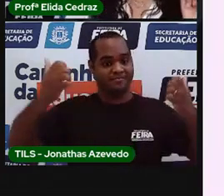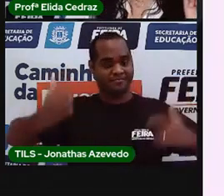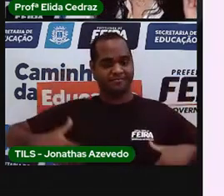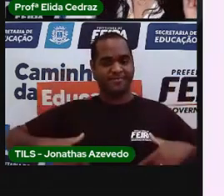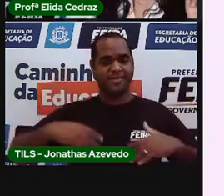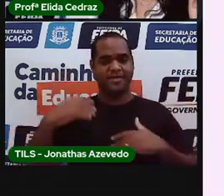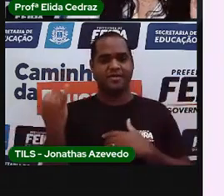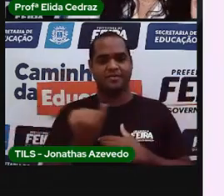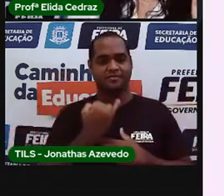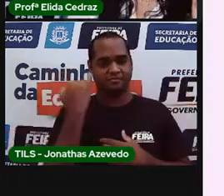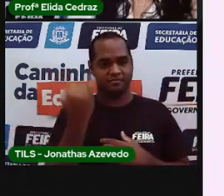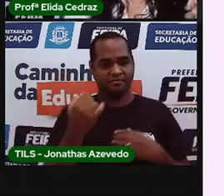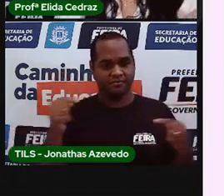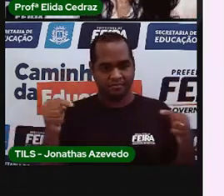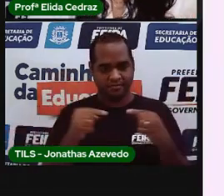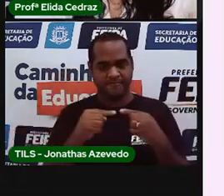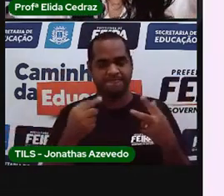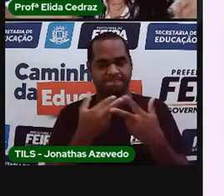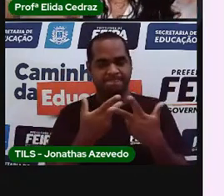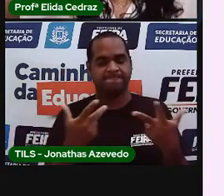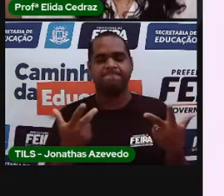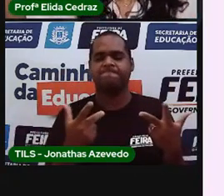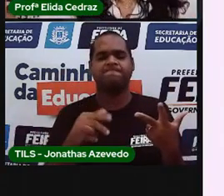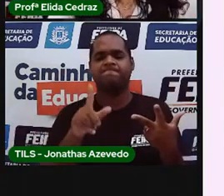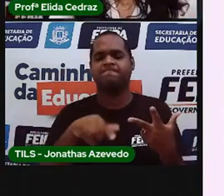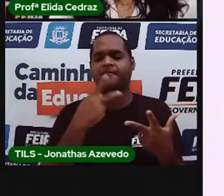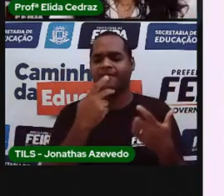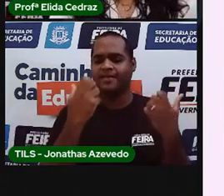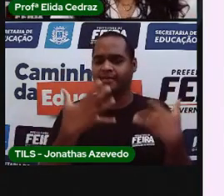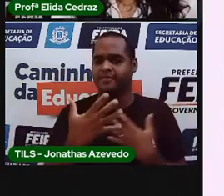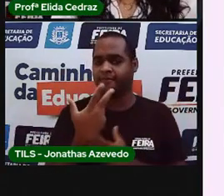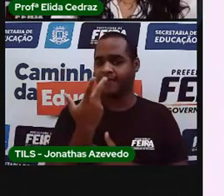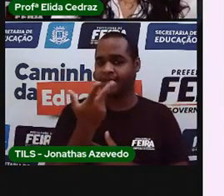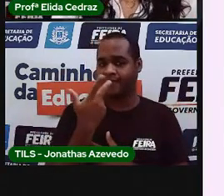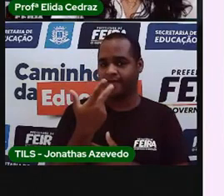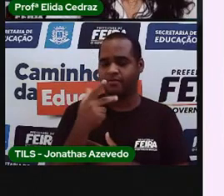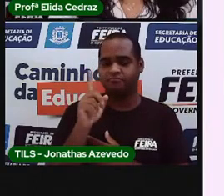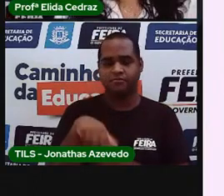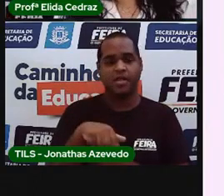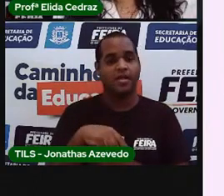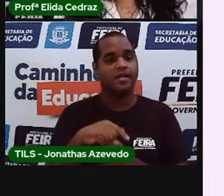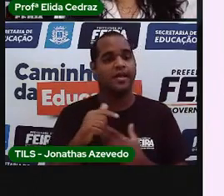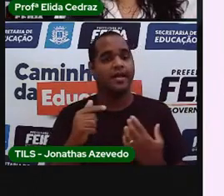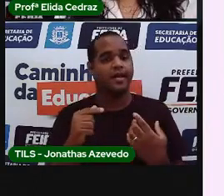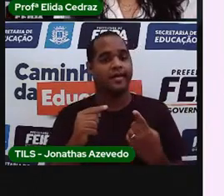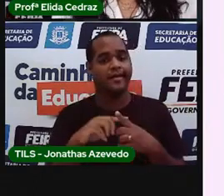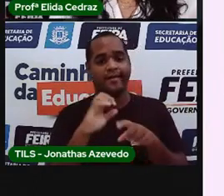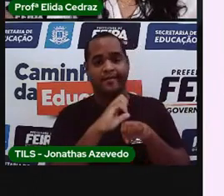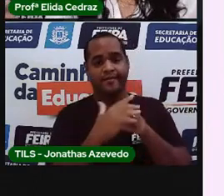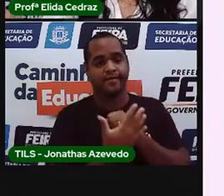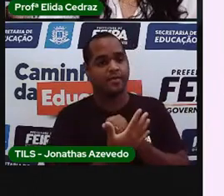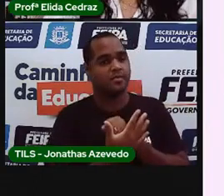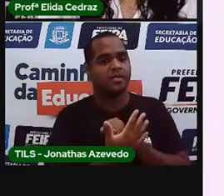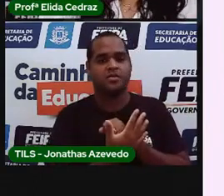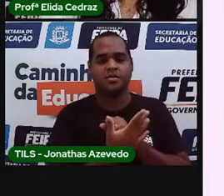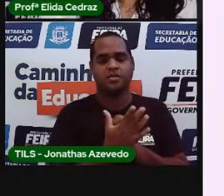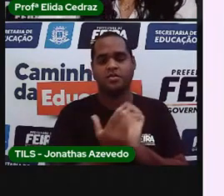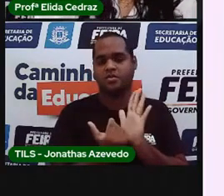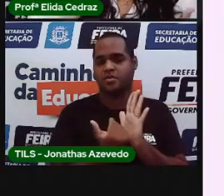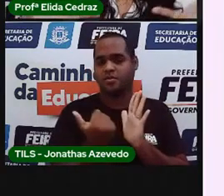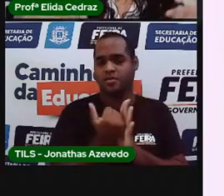atividade complementar. Já que nós falamos de que na pandemia a gente